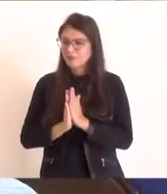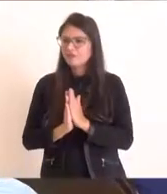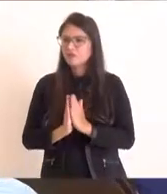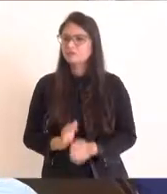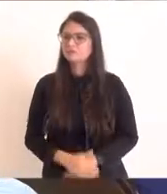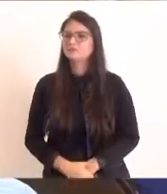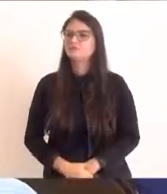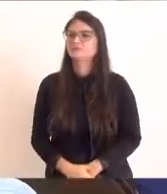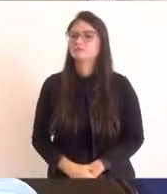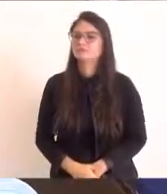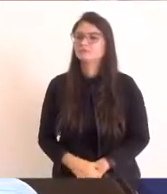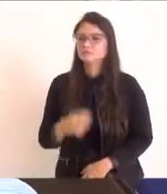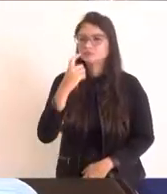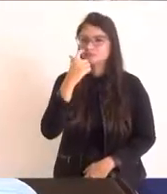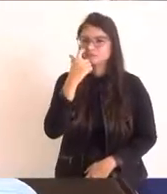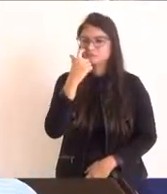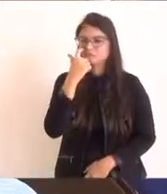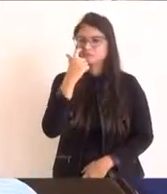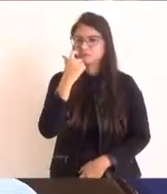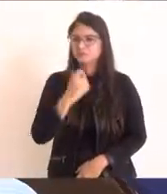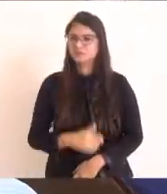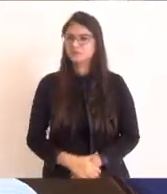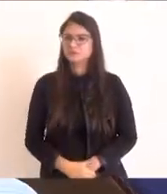Vou mandar aí, nesse instante.